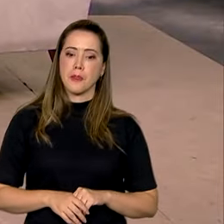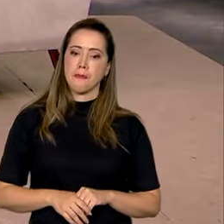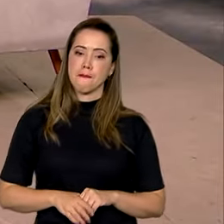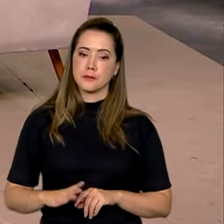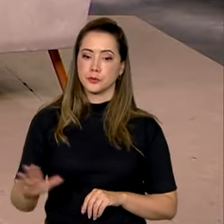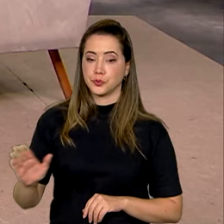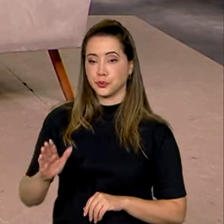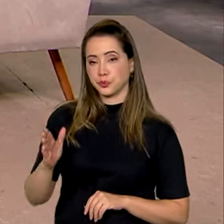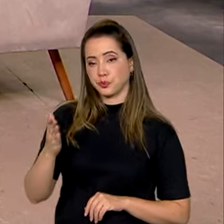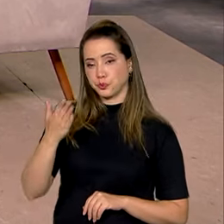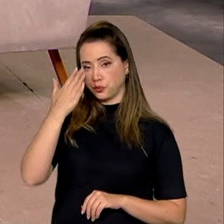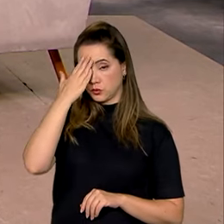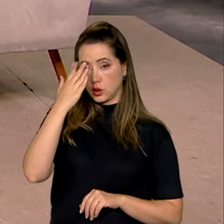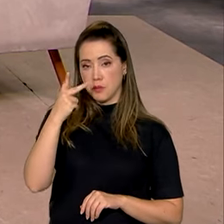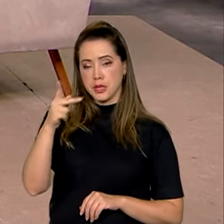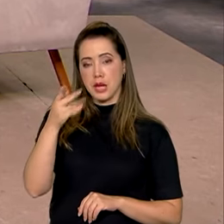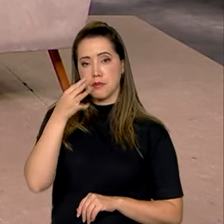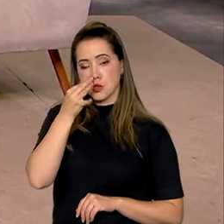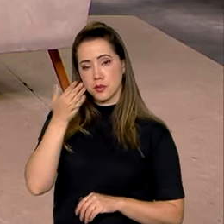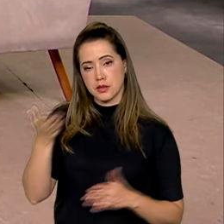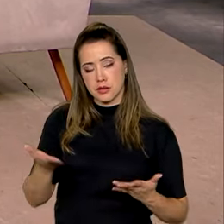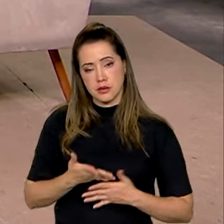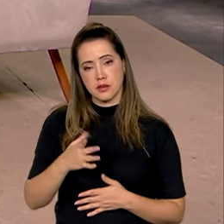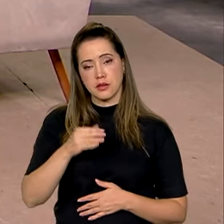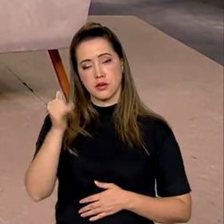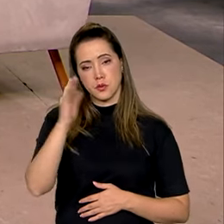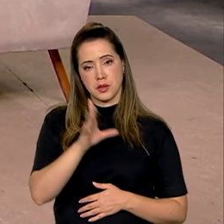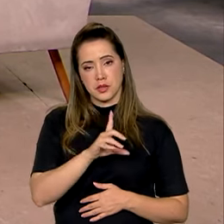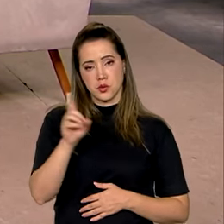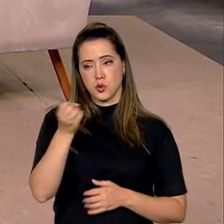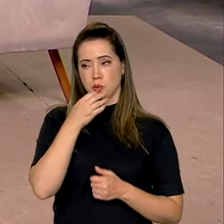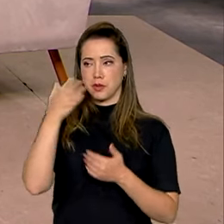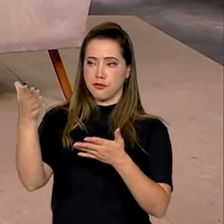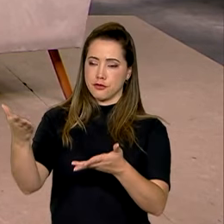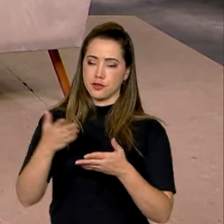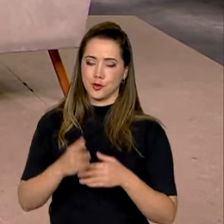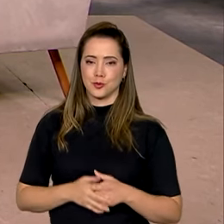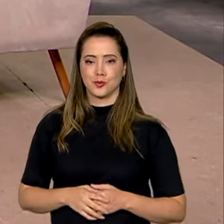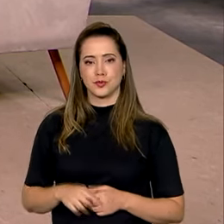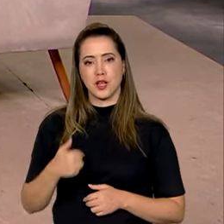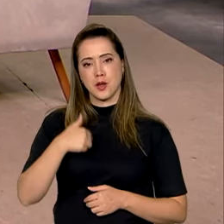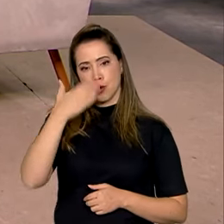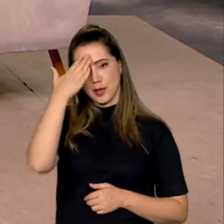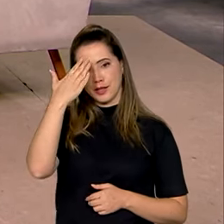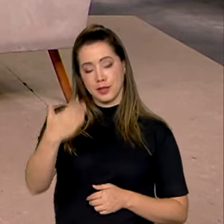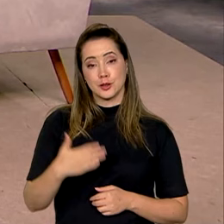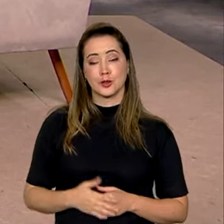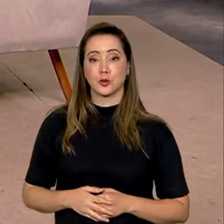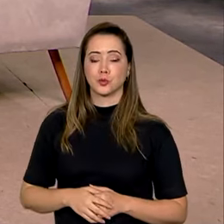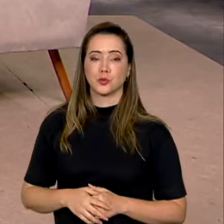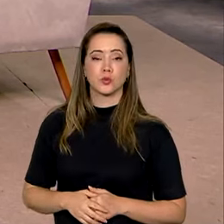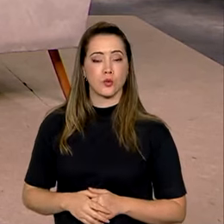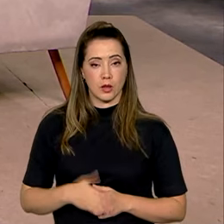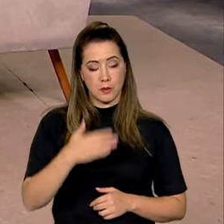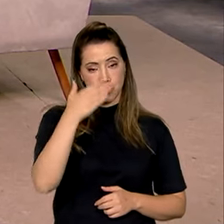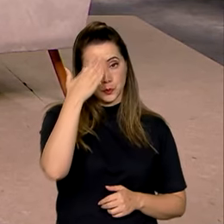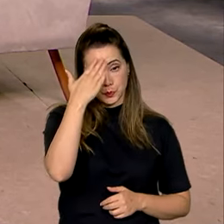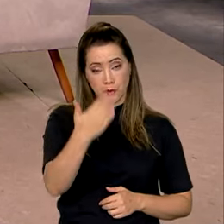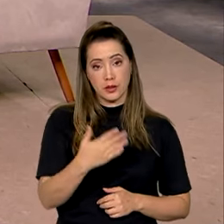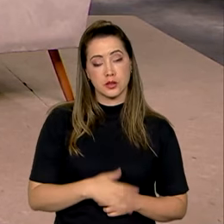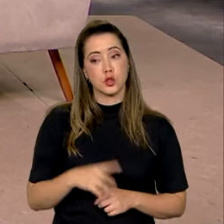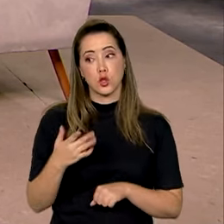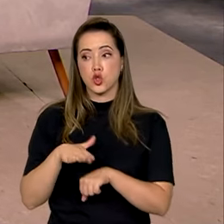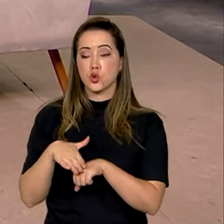Viana, muito obrigado pela sua presença aqui no Brasil em Dia. Seja bem-vindo. Boa noite, Alberto. Eu que agradeço o convite. A gente vai conversar, então, a